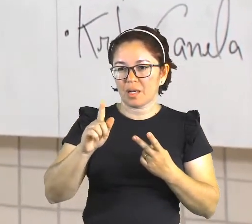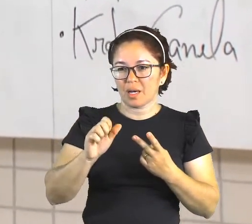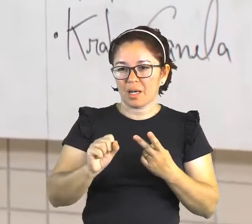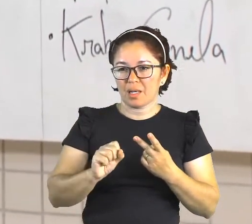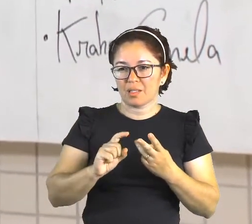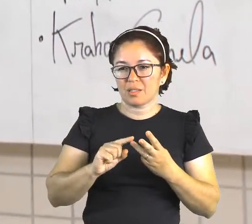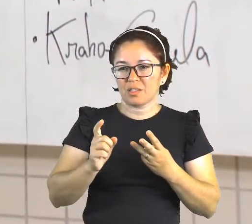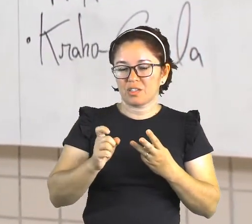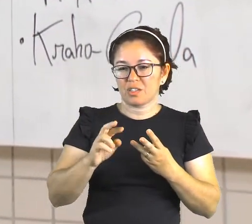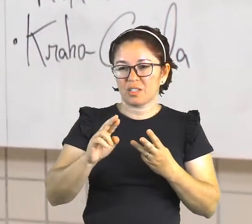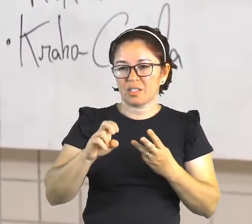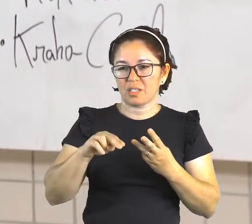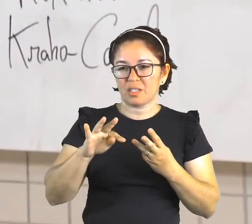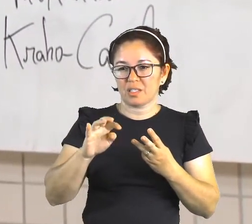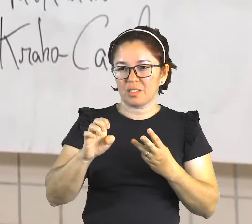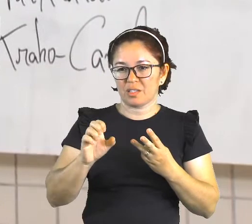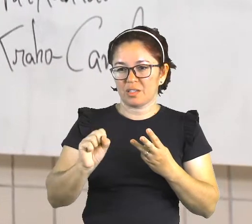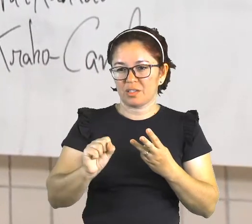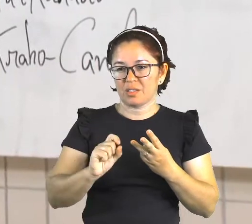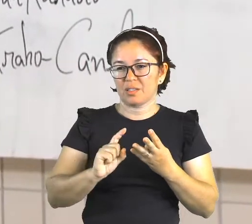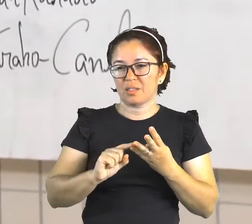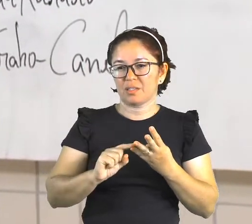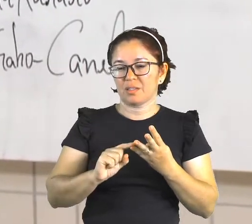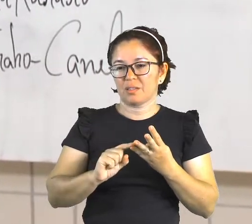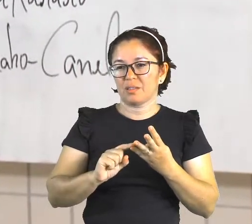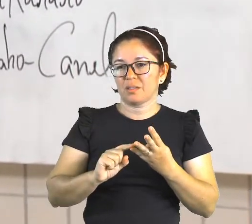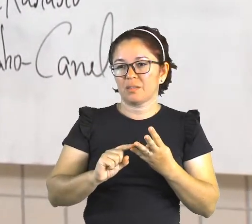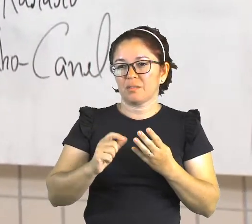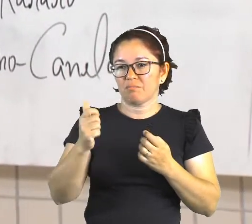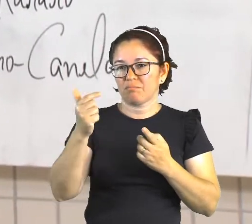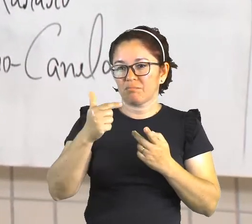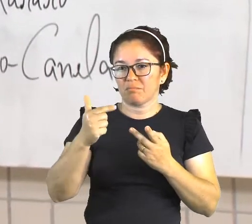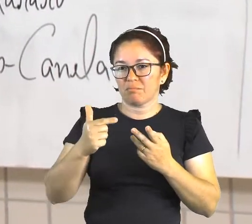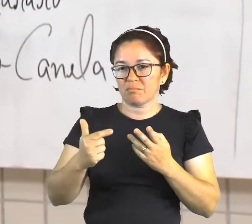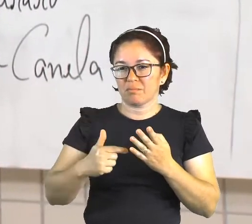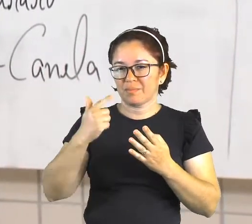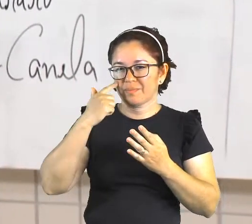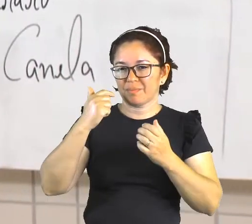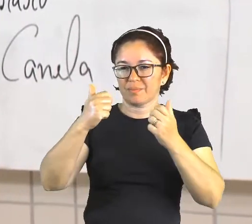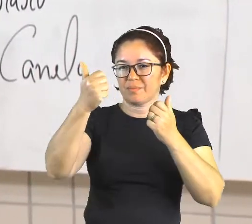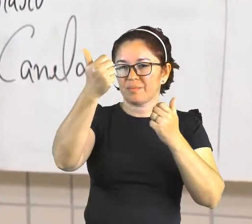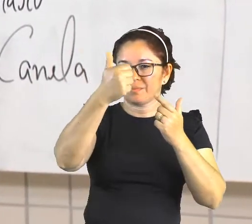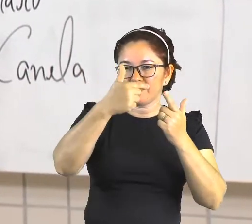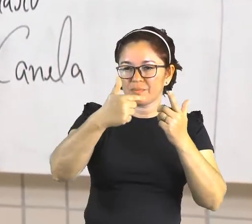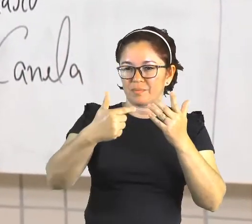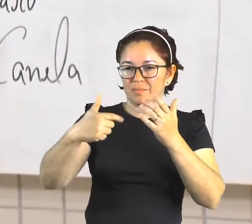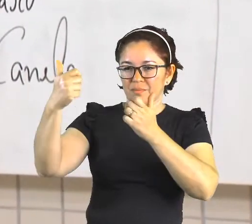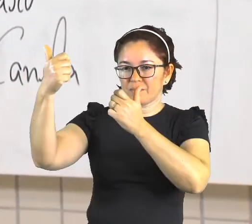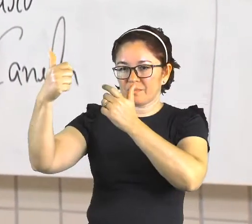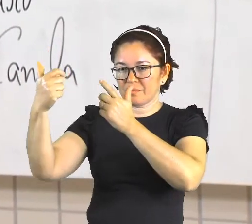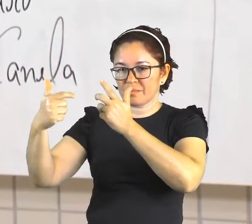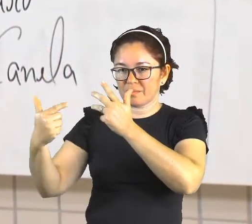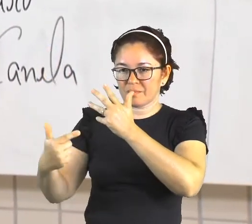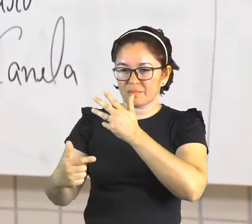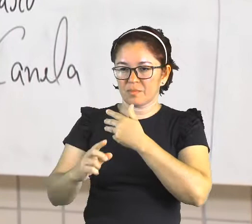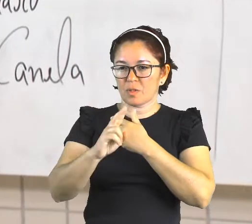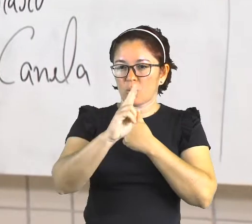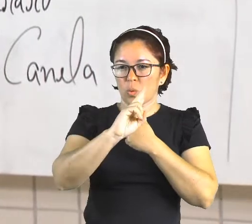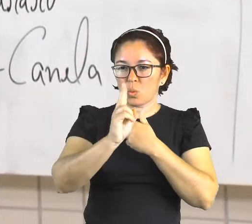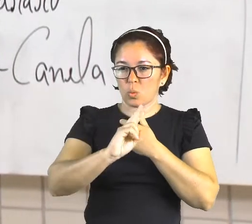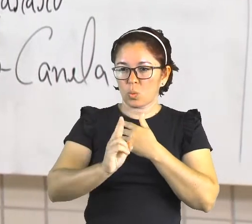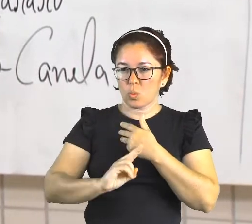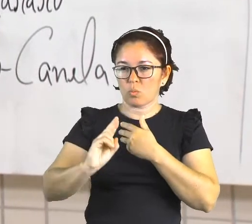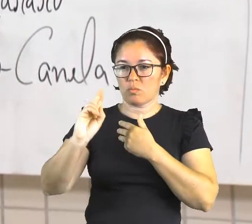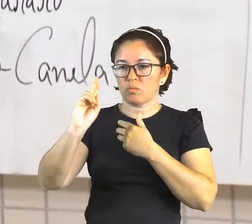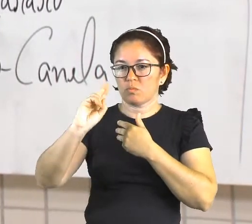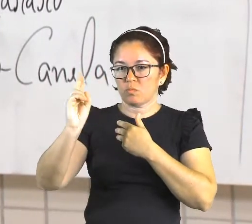os craôs, os carajá xambioá, os avacanoeiro, os craô canela e, por último,